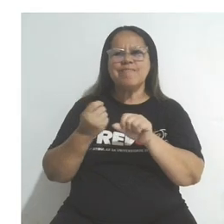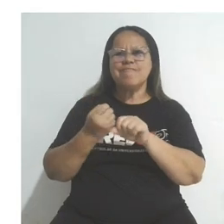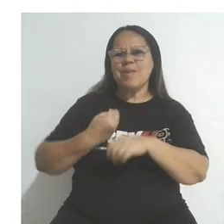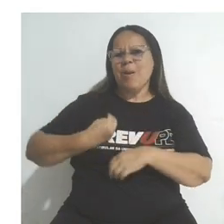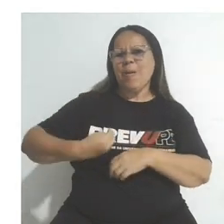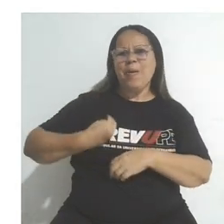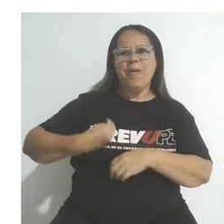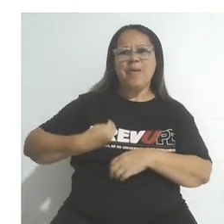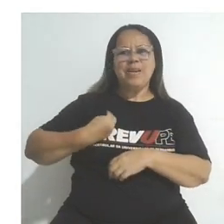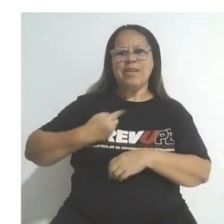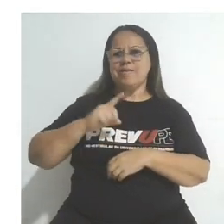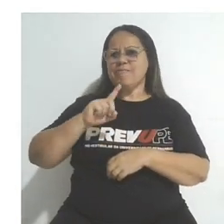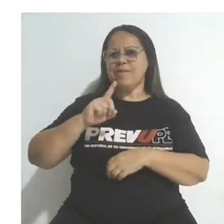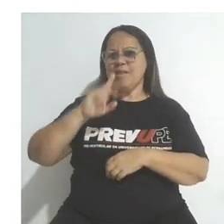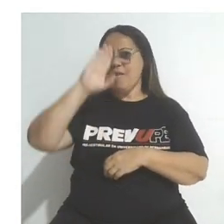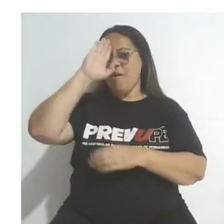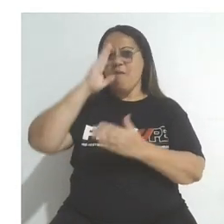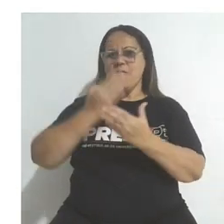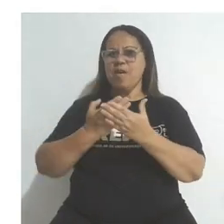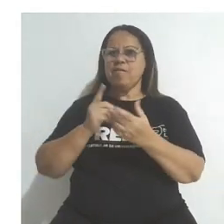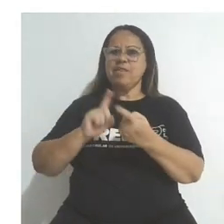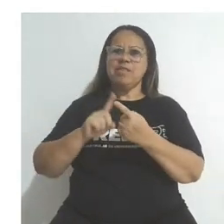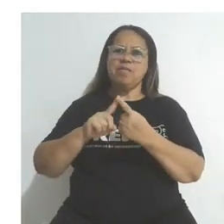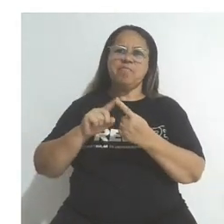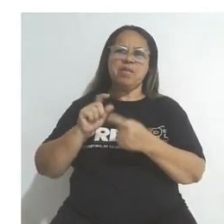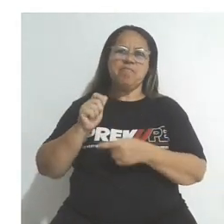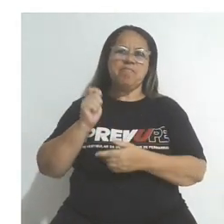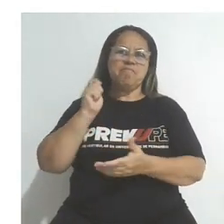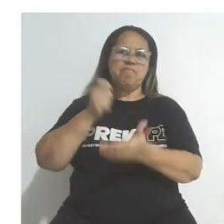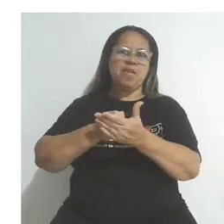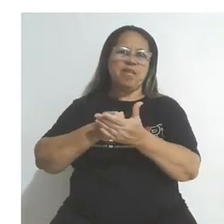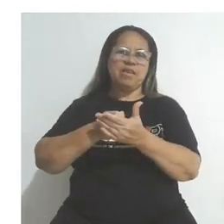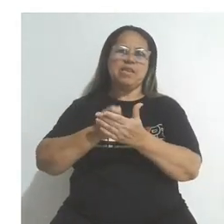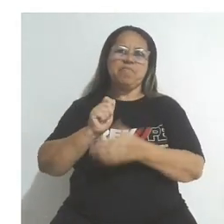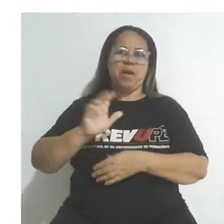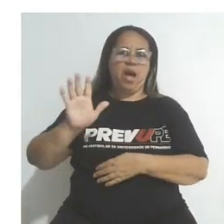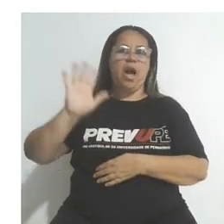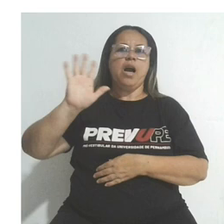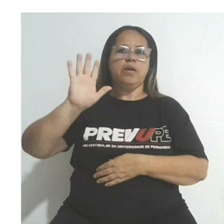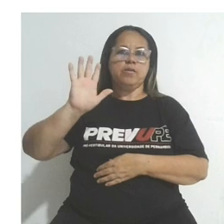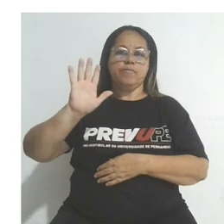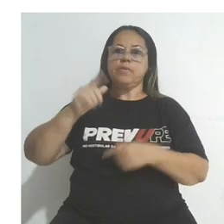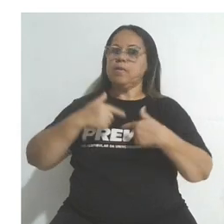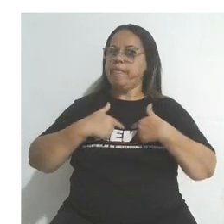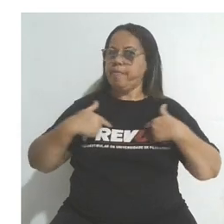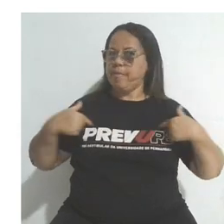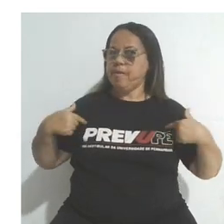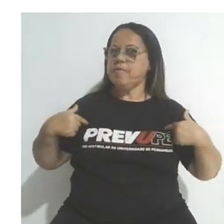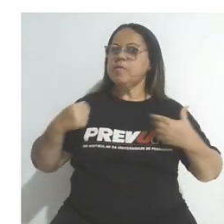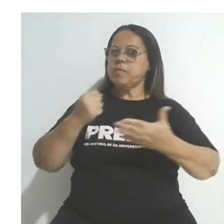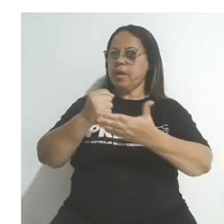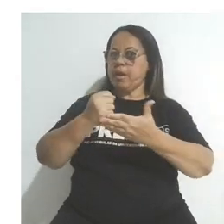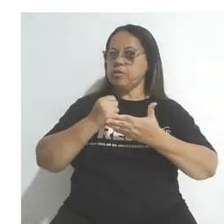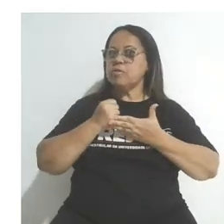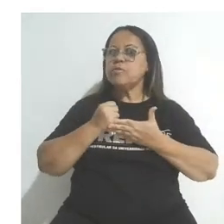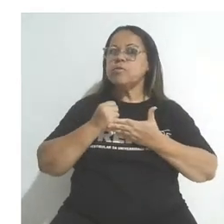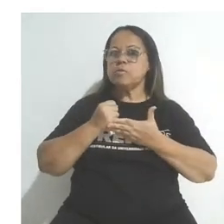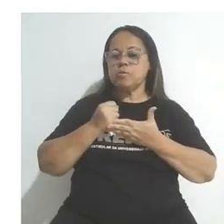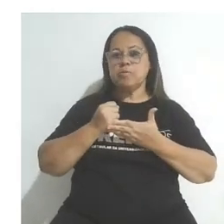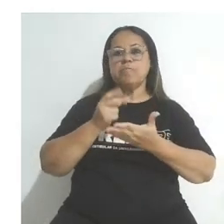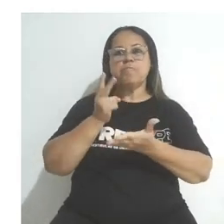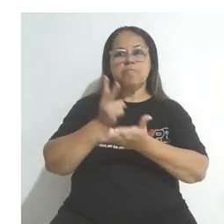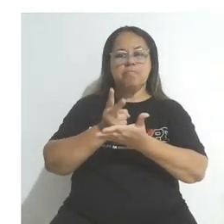estão online, que não são tão confiáveis e nem tão acessíveis economicamente falando. Portanto, o Prevup, ele ajudou muito nessa